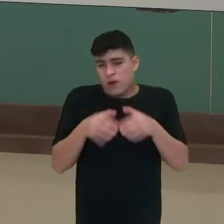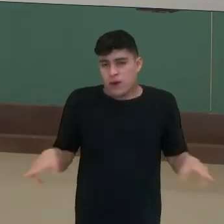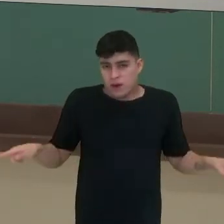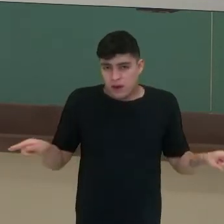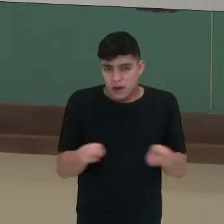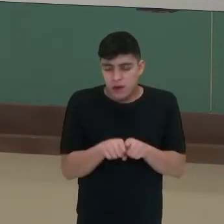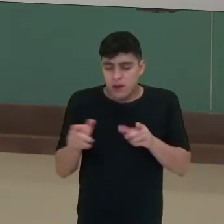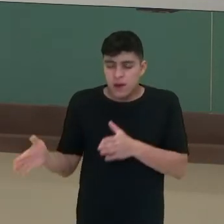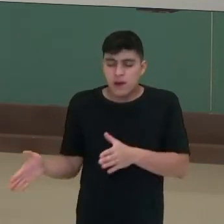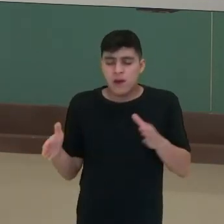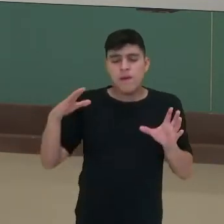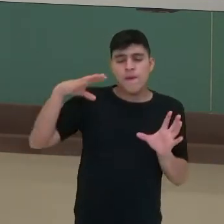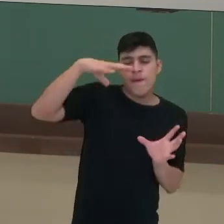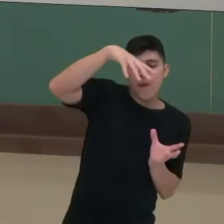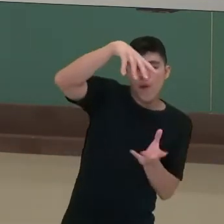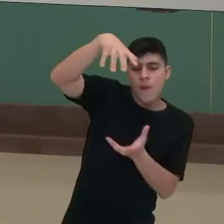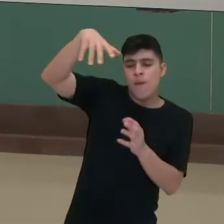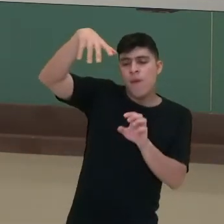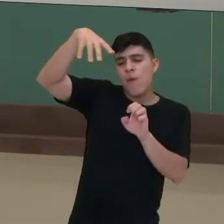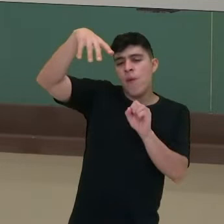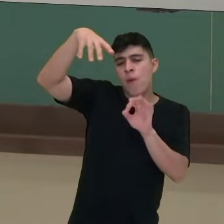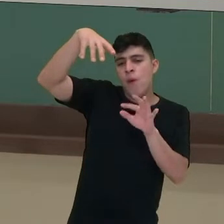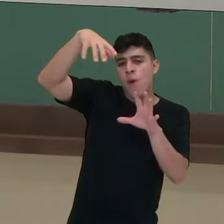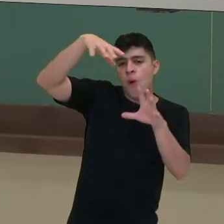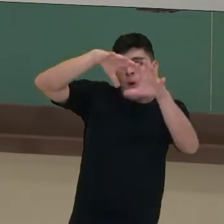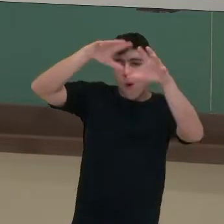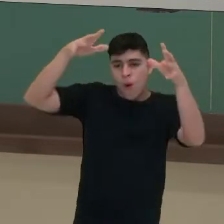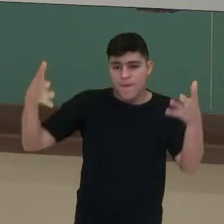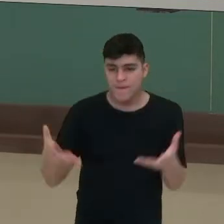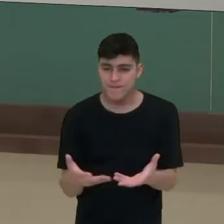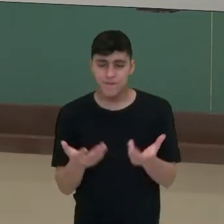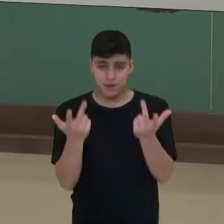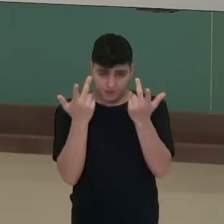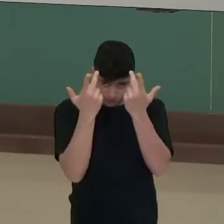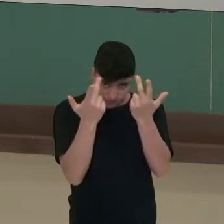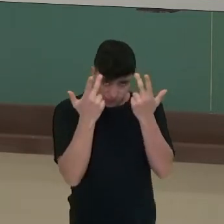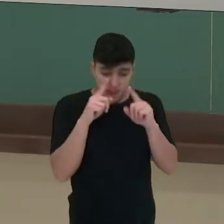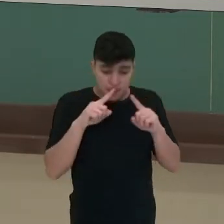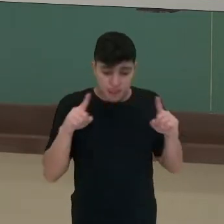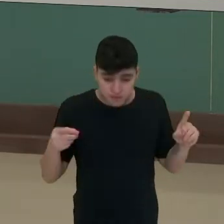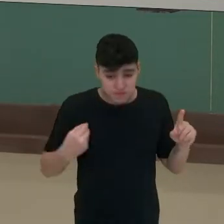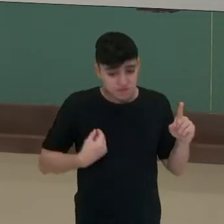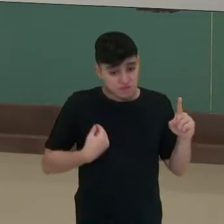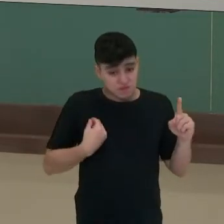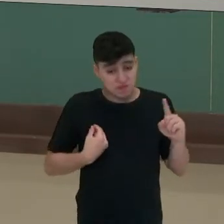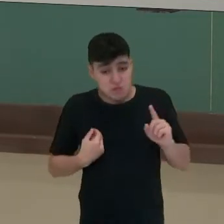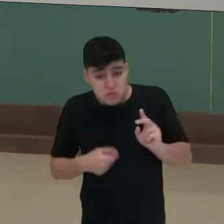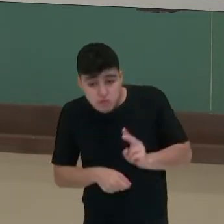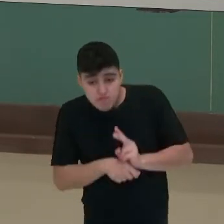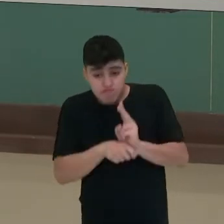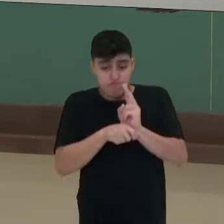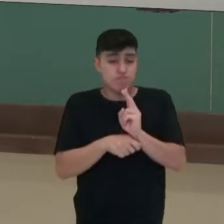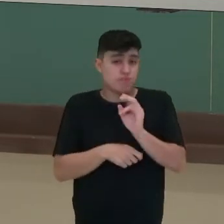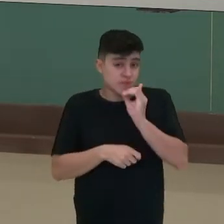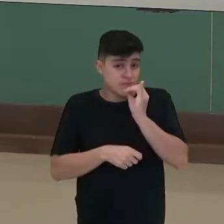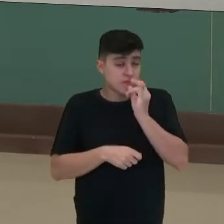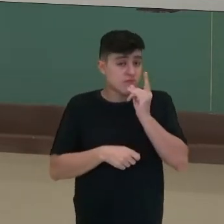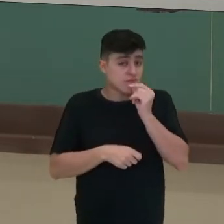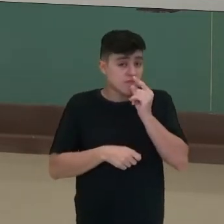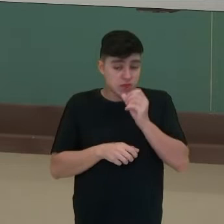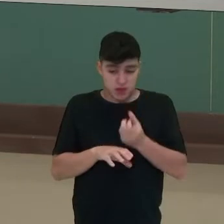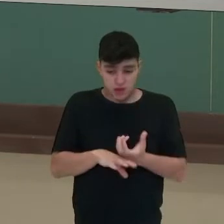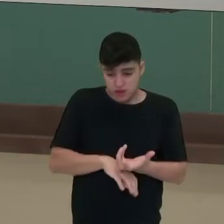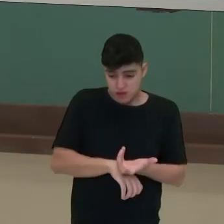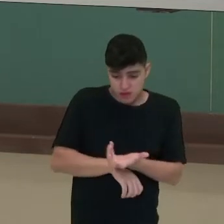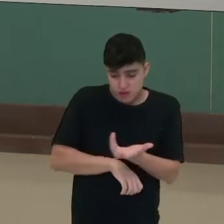Efeito estufa. É um processo natural e essencial para a vida no planeta. O vapor da água e os gases presentes na